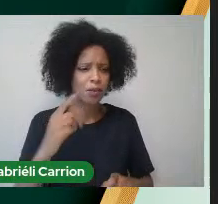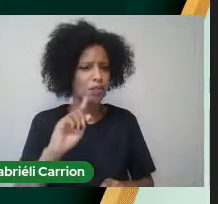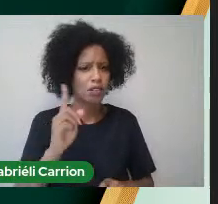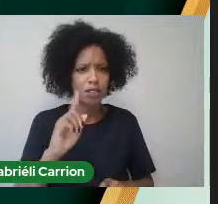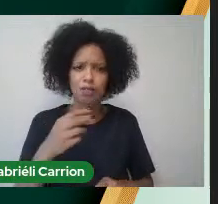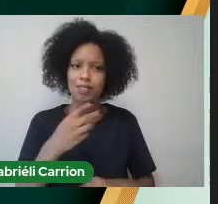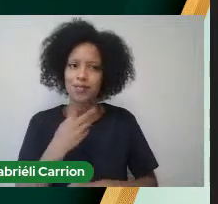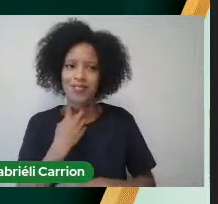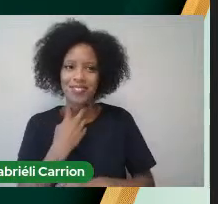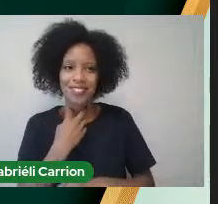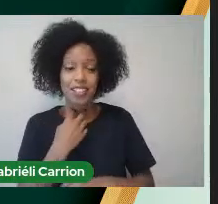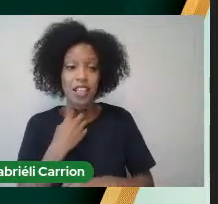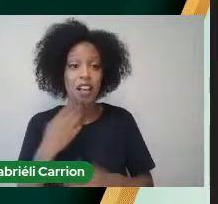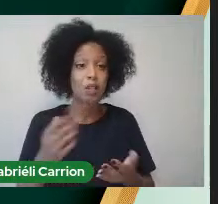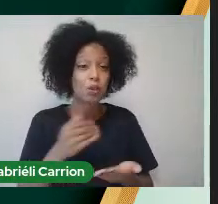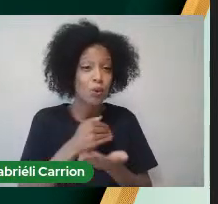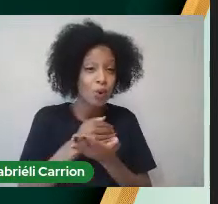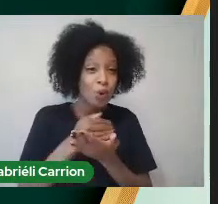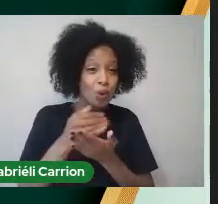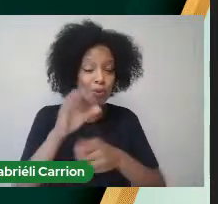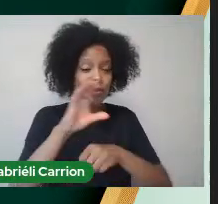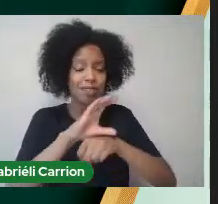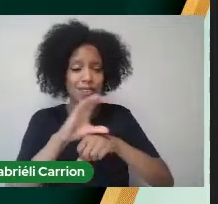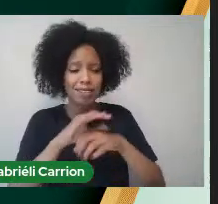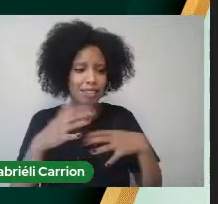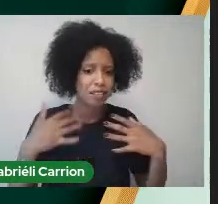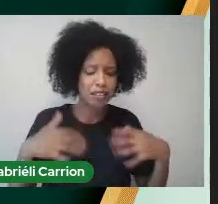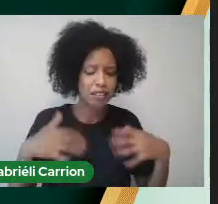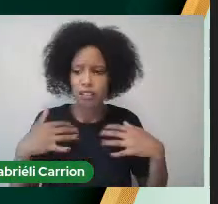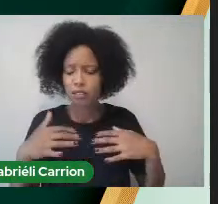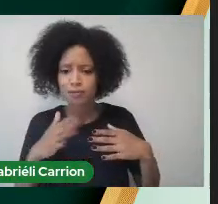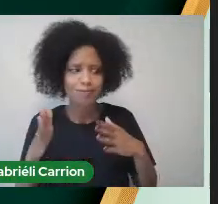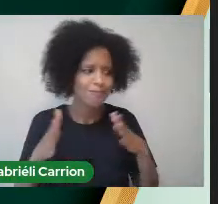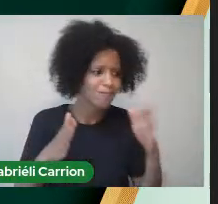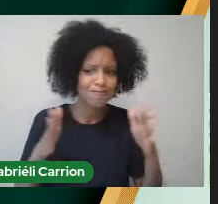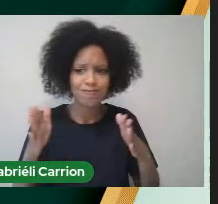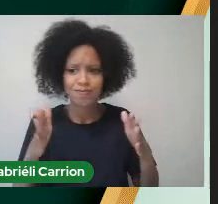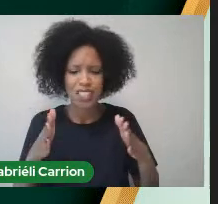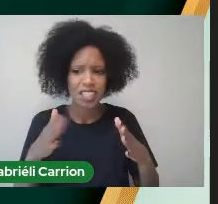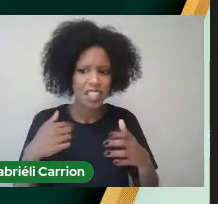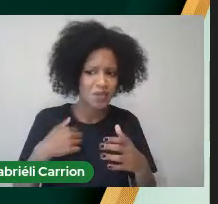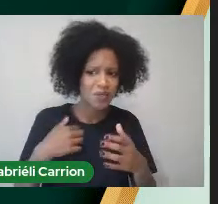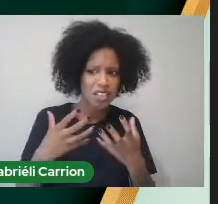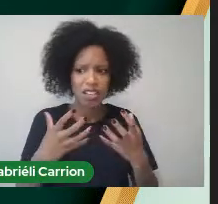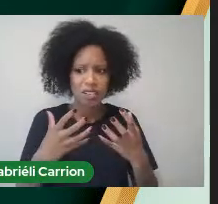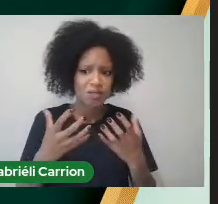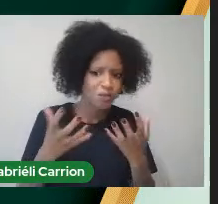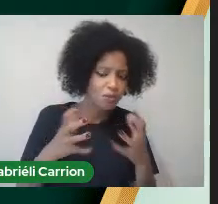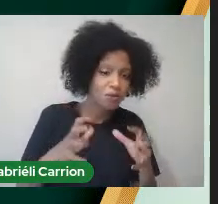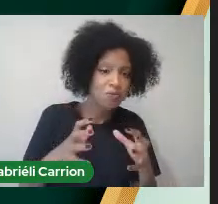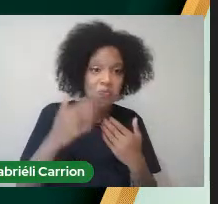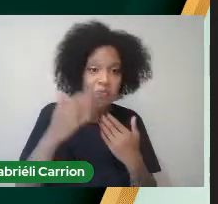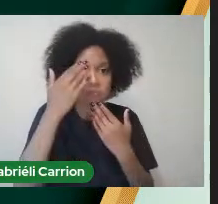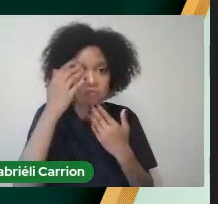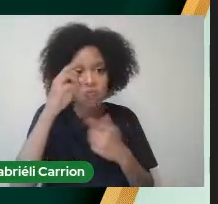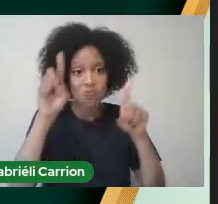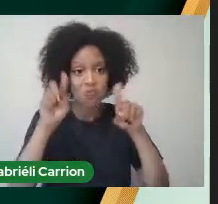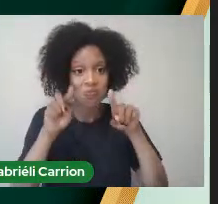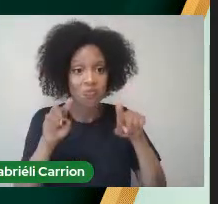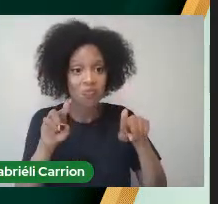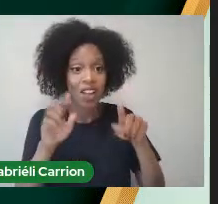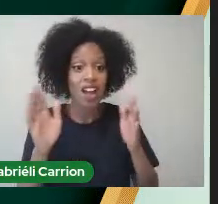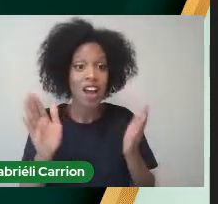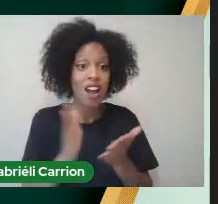Muitos de nós Estávamos perdidos E perguntávamos Se era isso mesmo Que queríamos Alguns colegas Pela